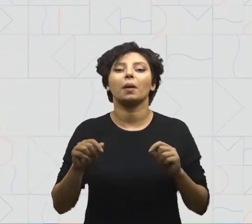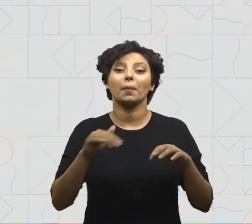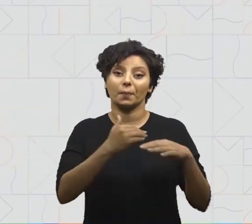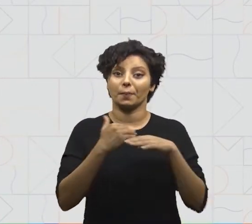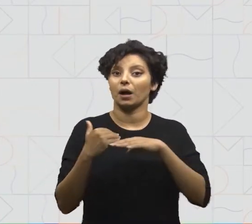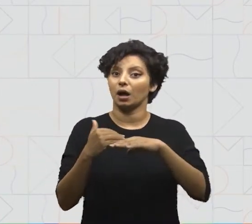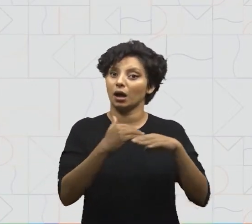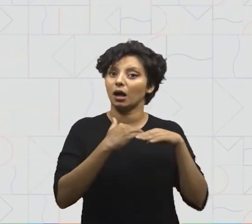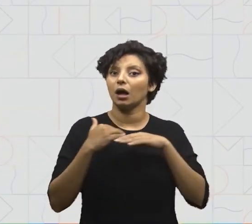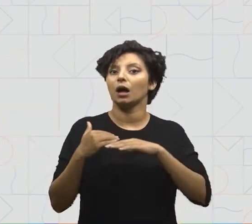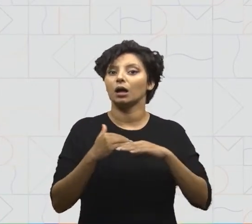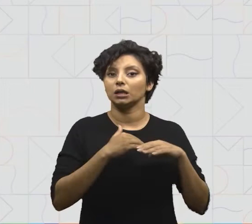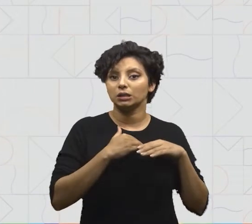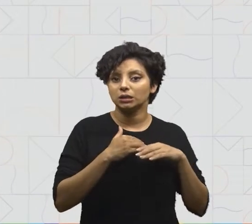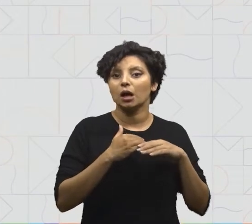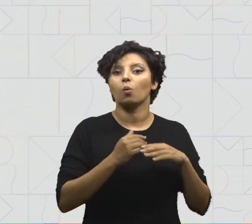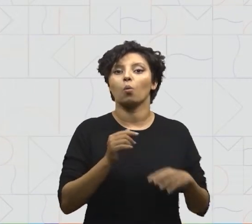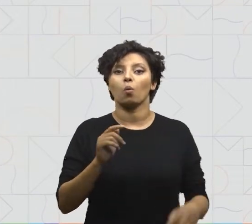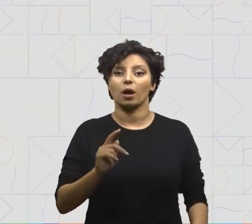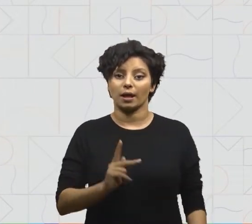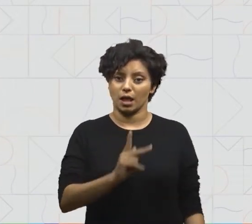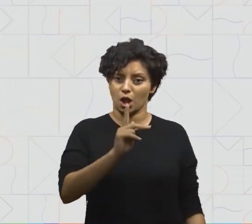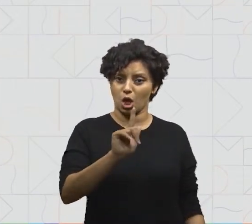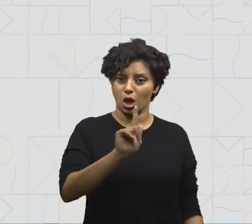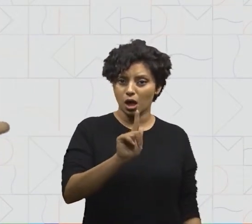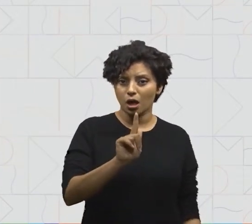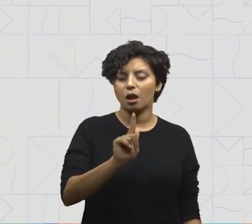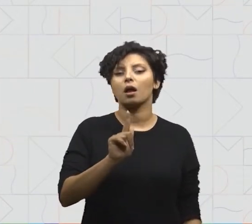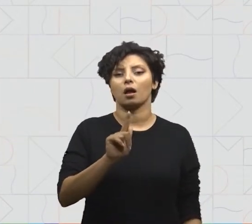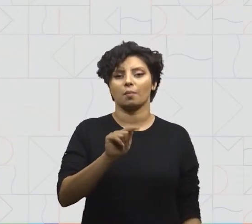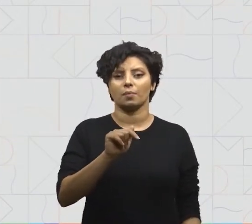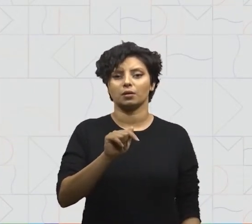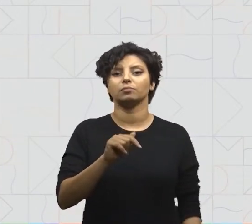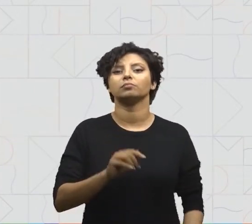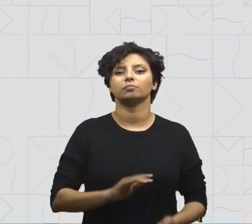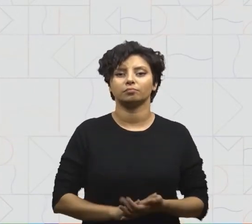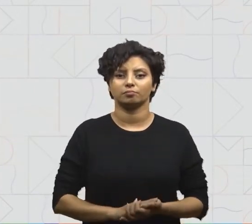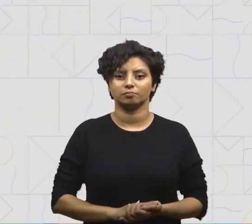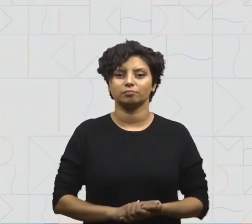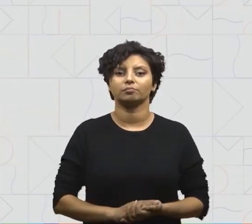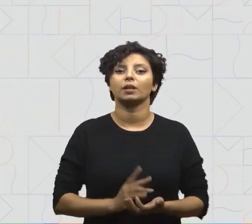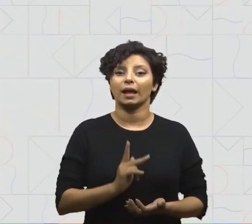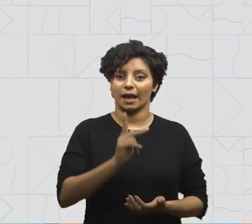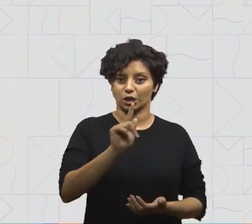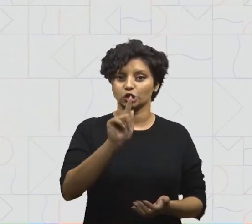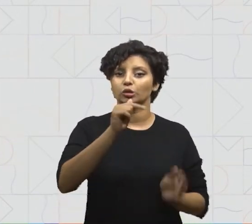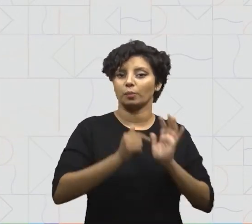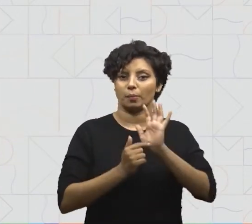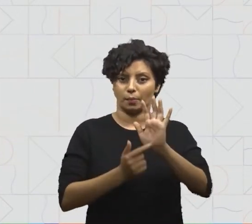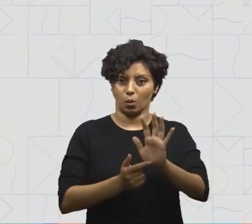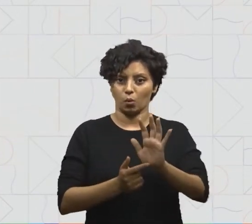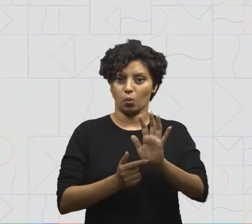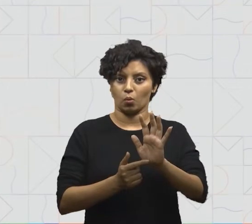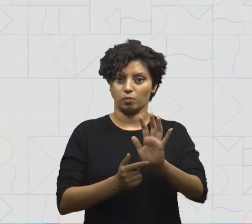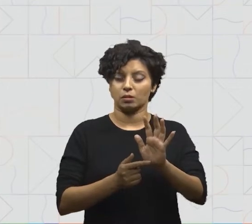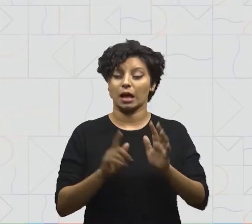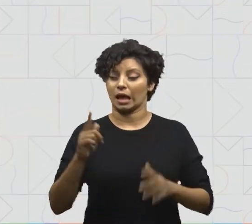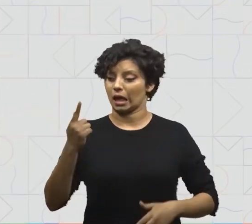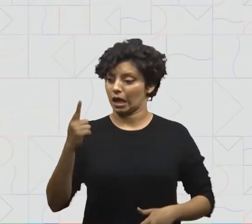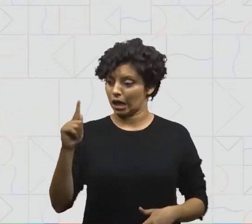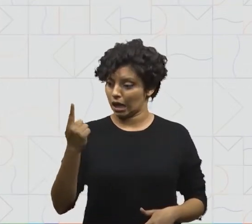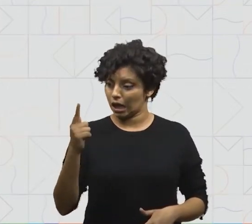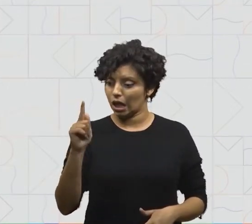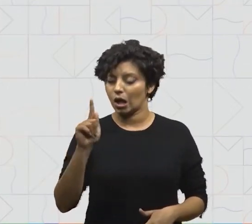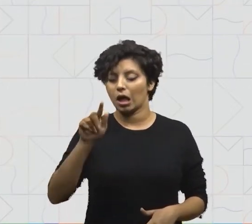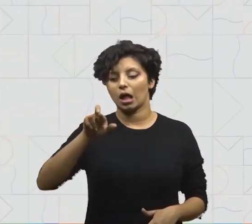padrão do quilograma representado pelo símbolo KG, ou grama